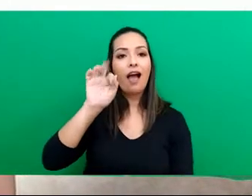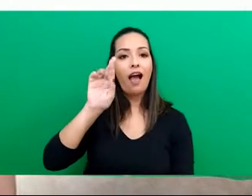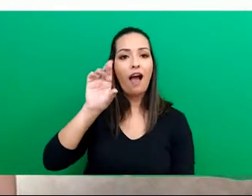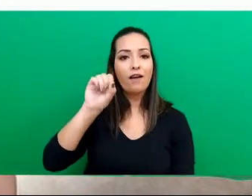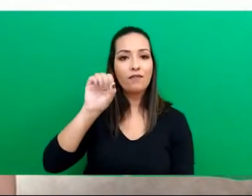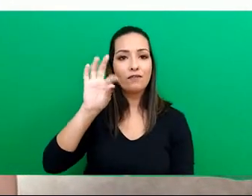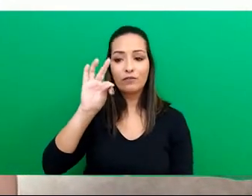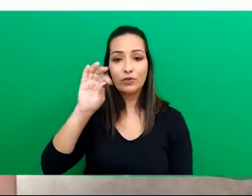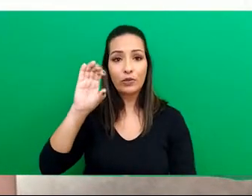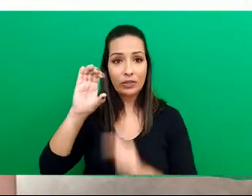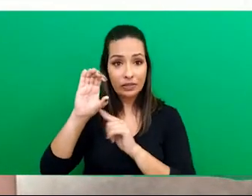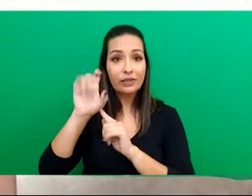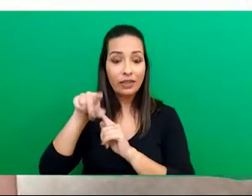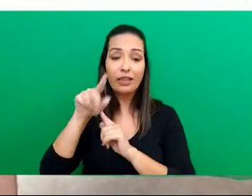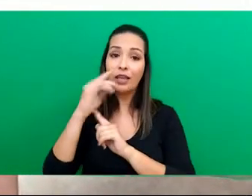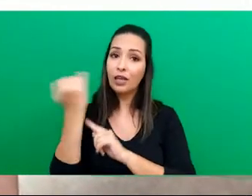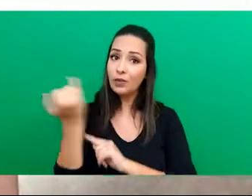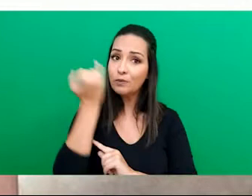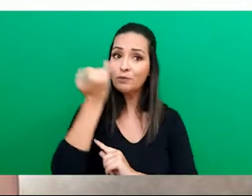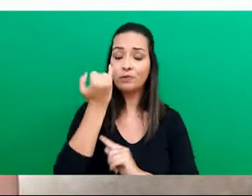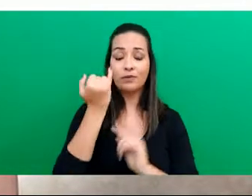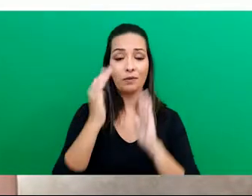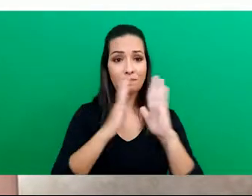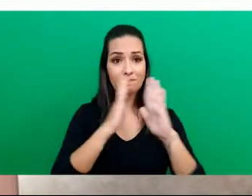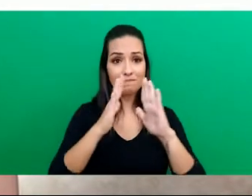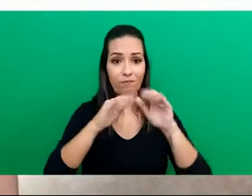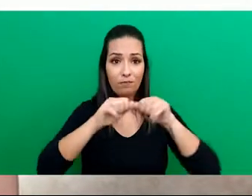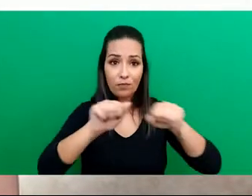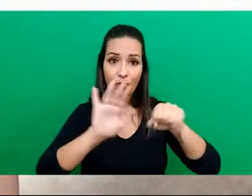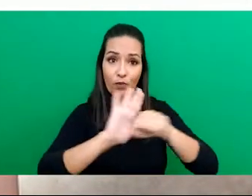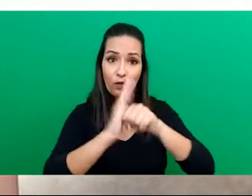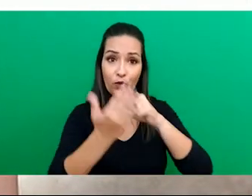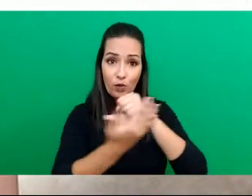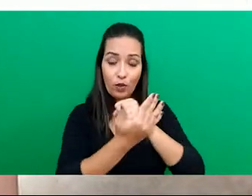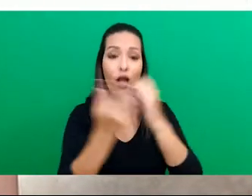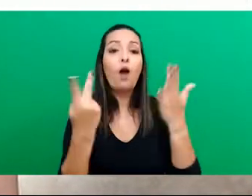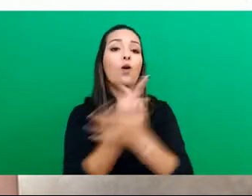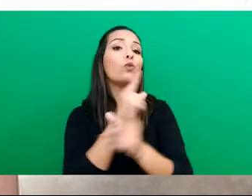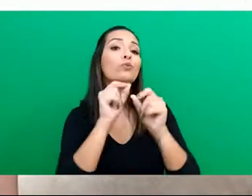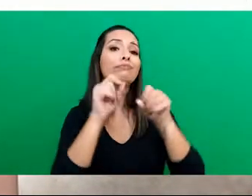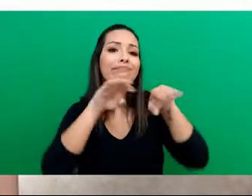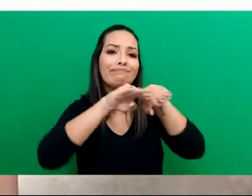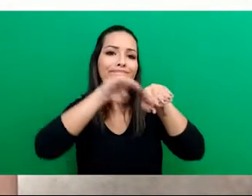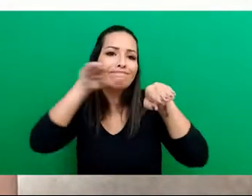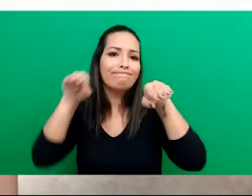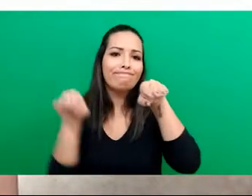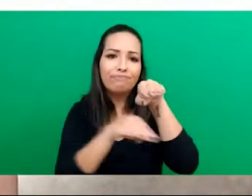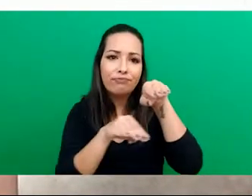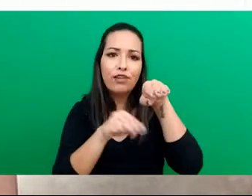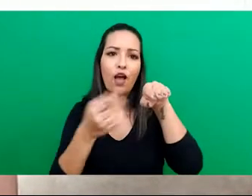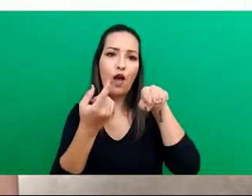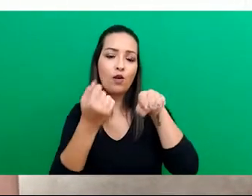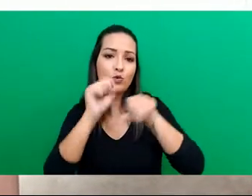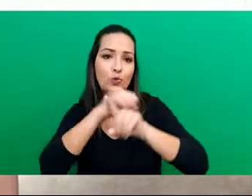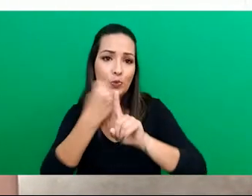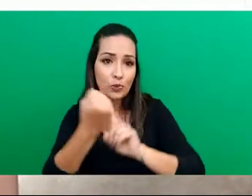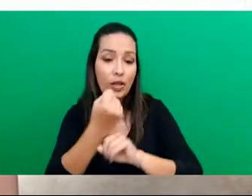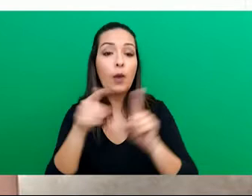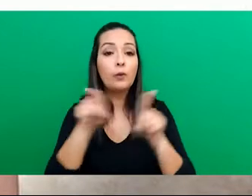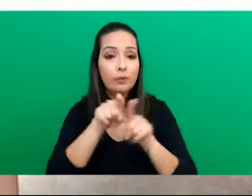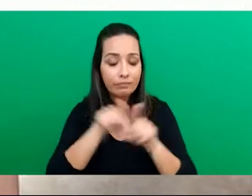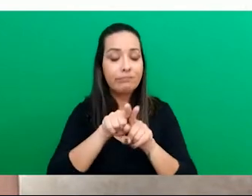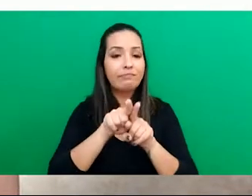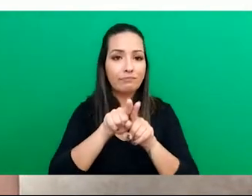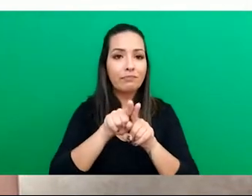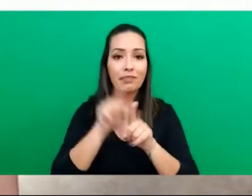principalmente em tempos de pandemia, onde as desigualdades sociais e raciais se agravam. Então, este curso